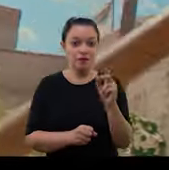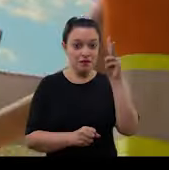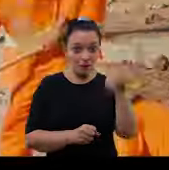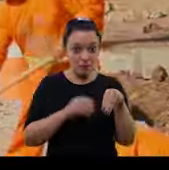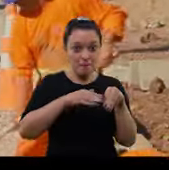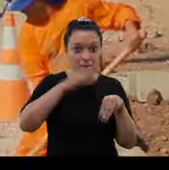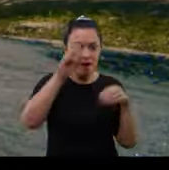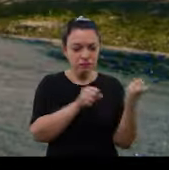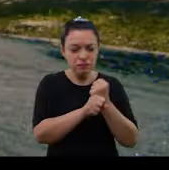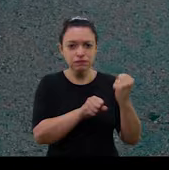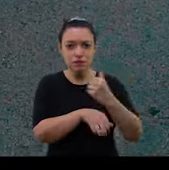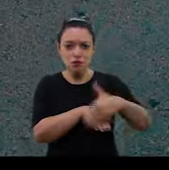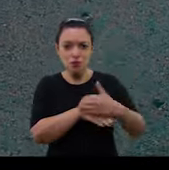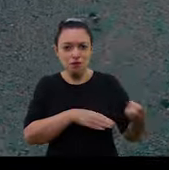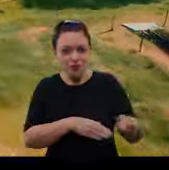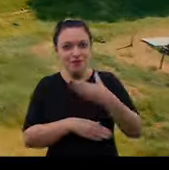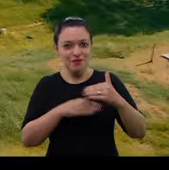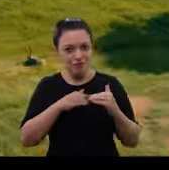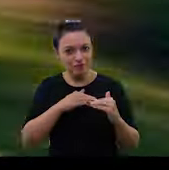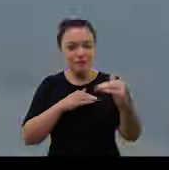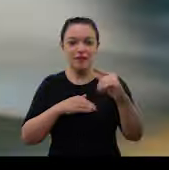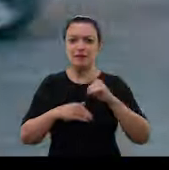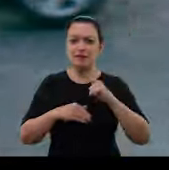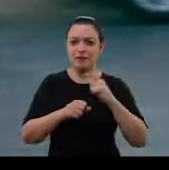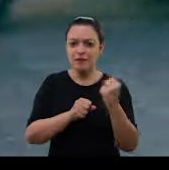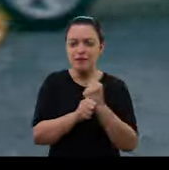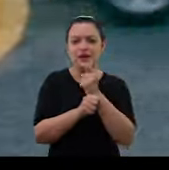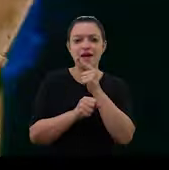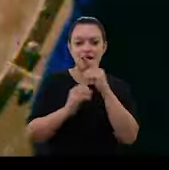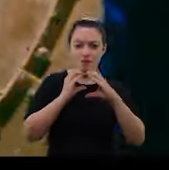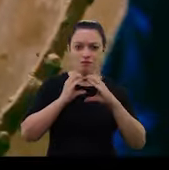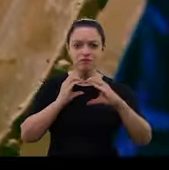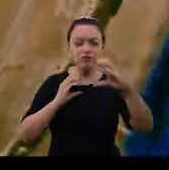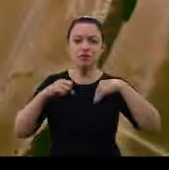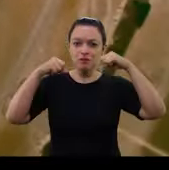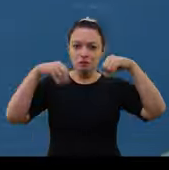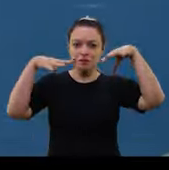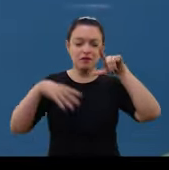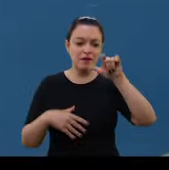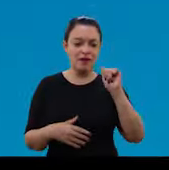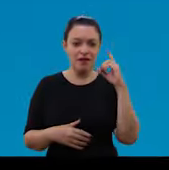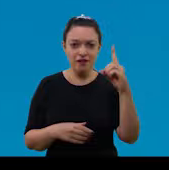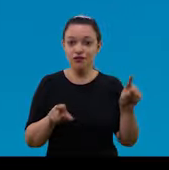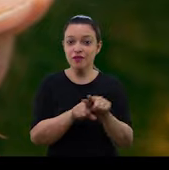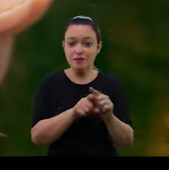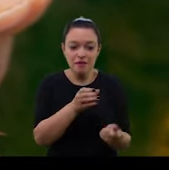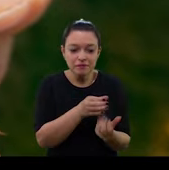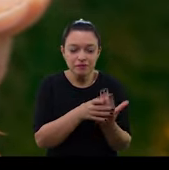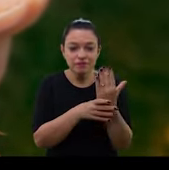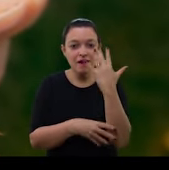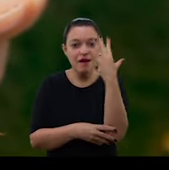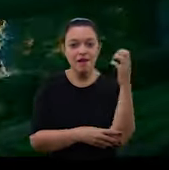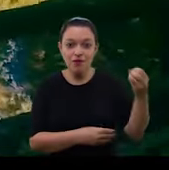quilômetros de ruas asfaltadas. Incluindo calçadas, galerias pluviais, iluminação em LED e plantio de